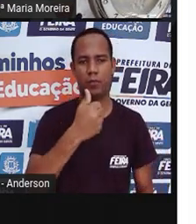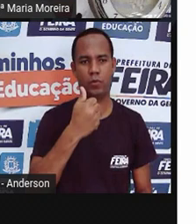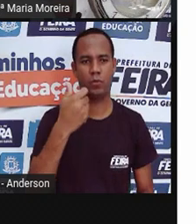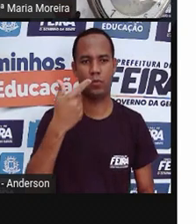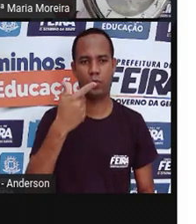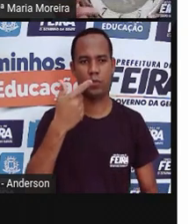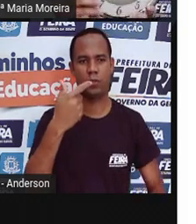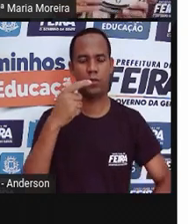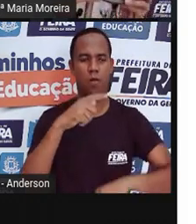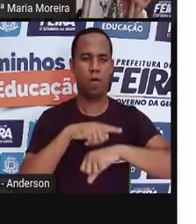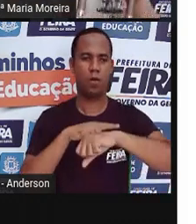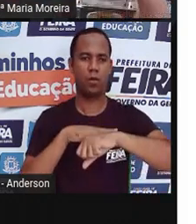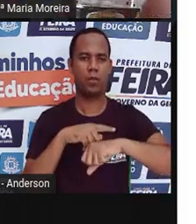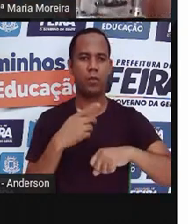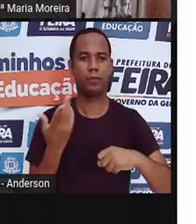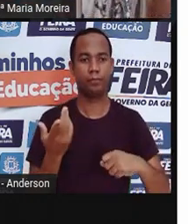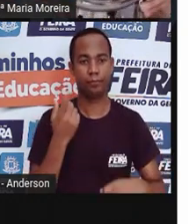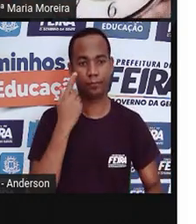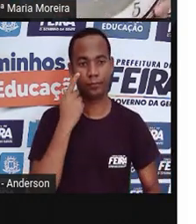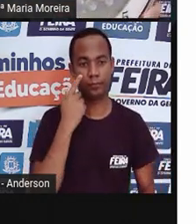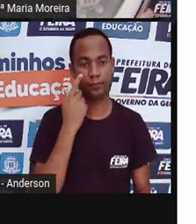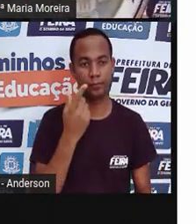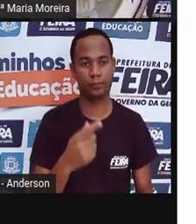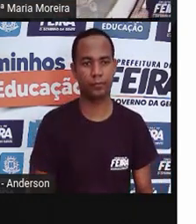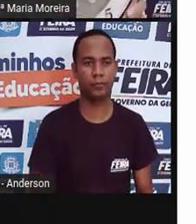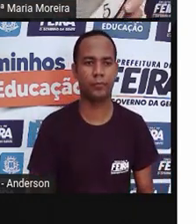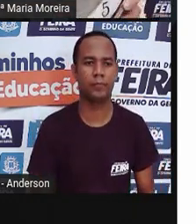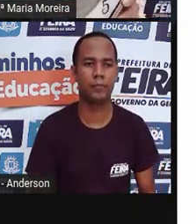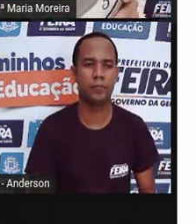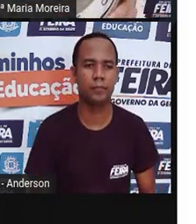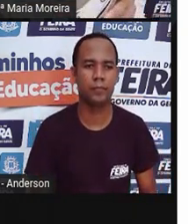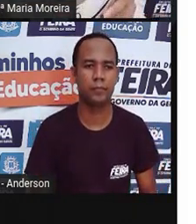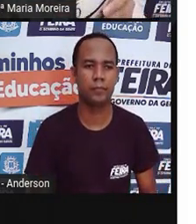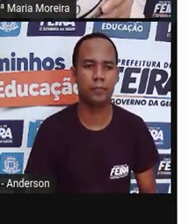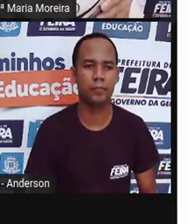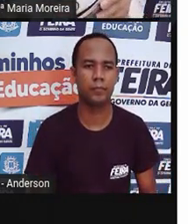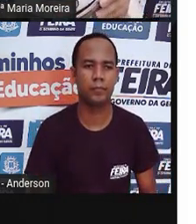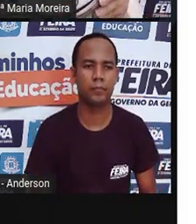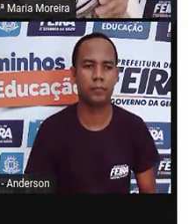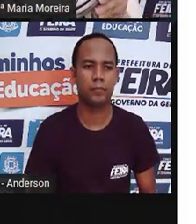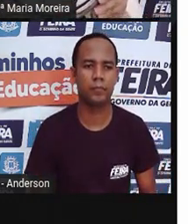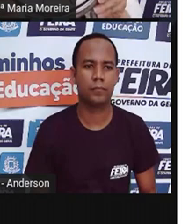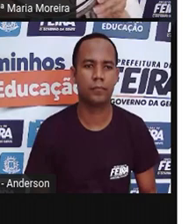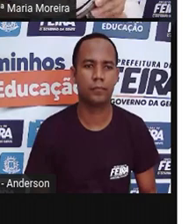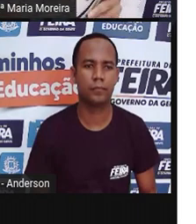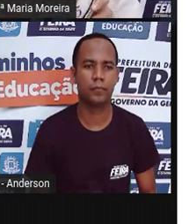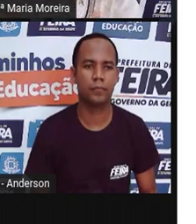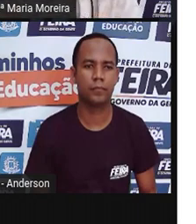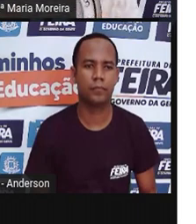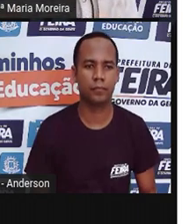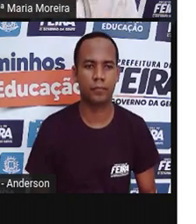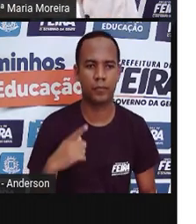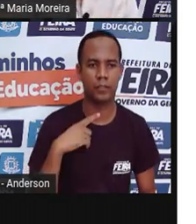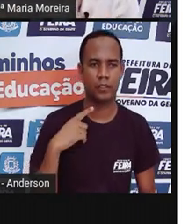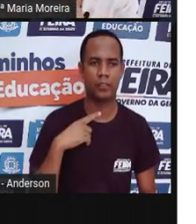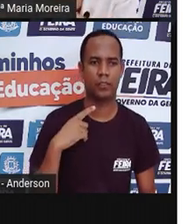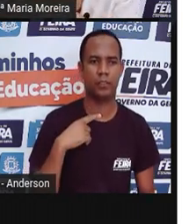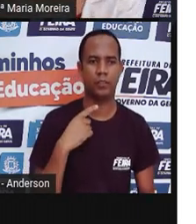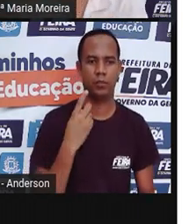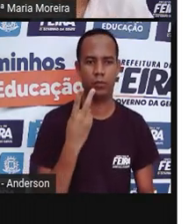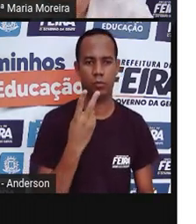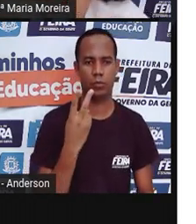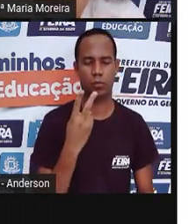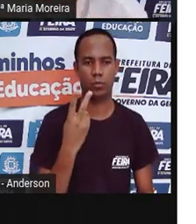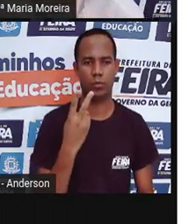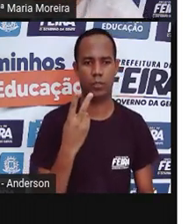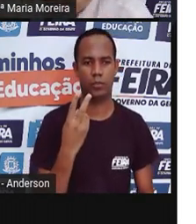certo? Pronto. Esse aqui, a Pró vai trazer aqui mais brevemente, olha só, estão vendo? Temos dois ponteiros, né?